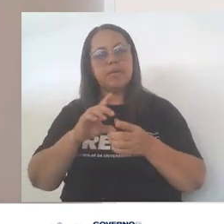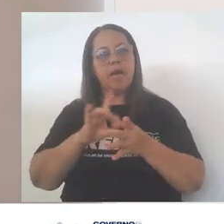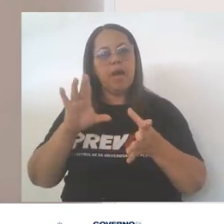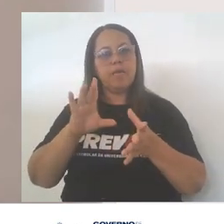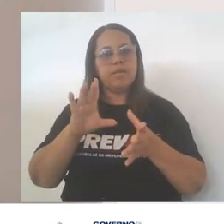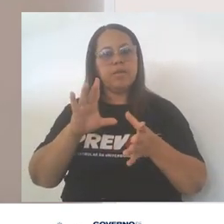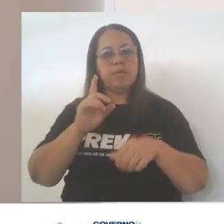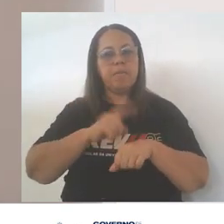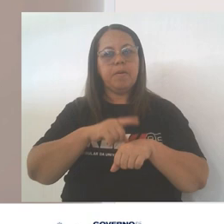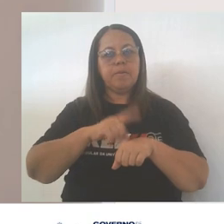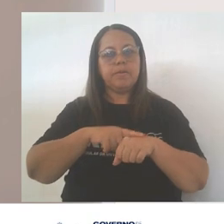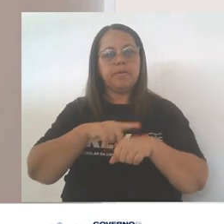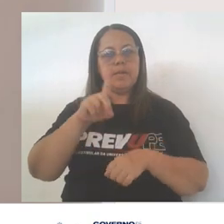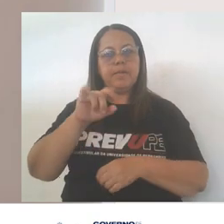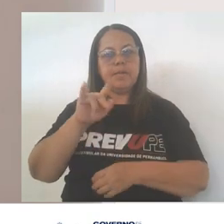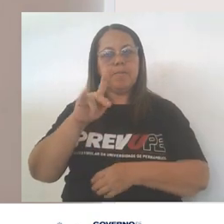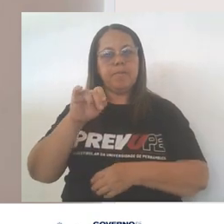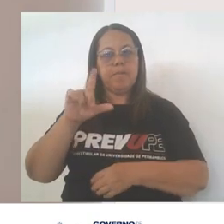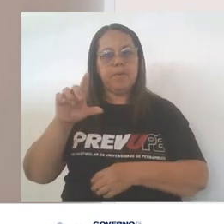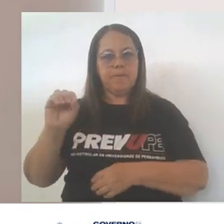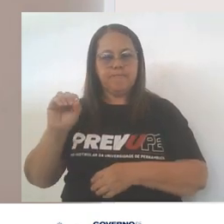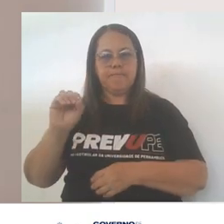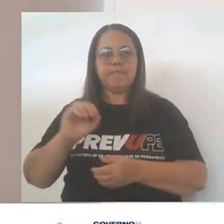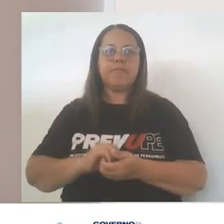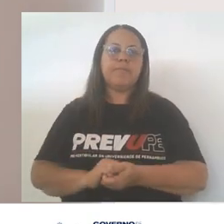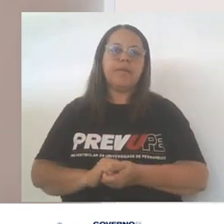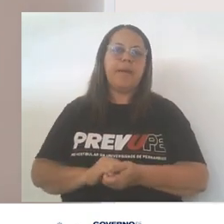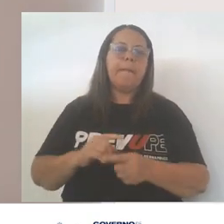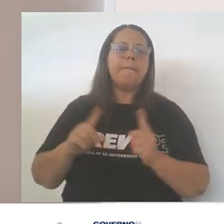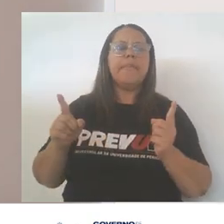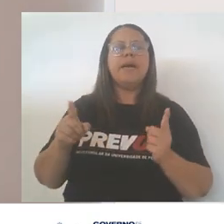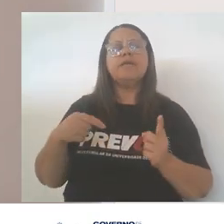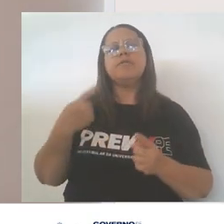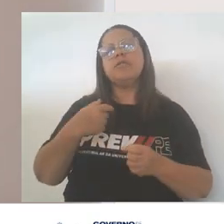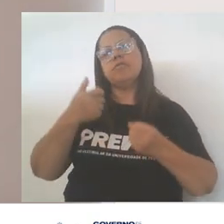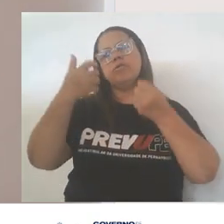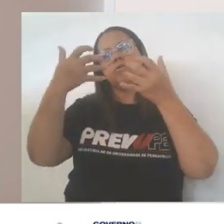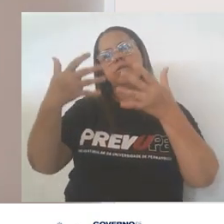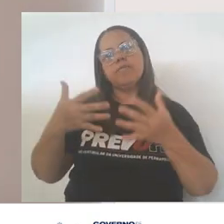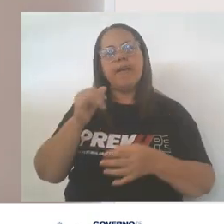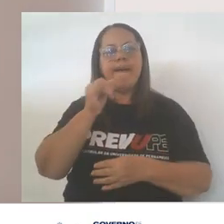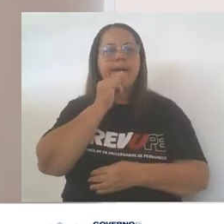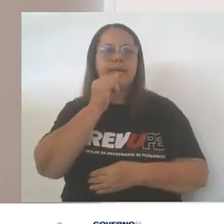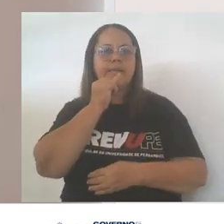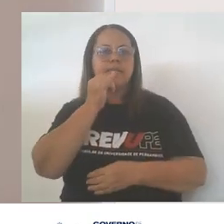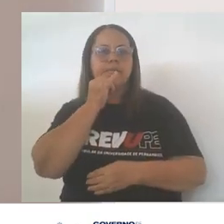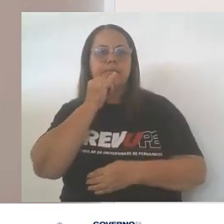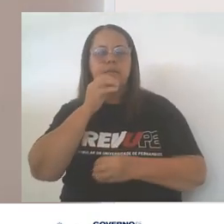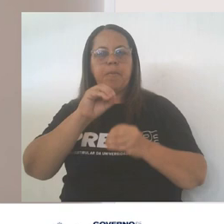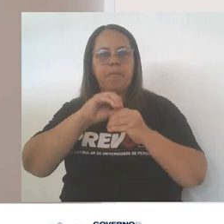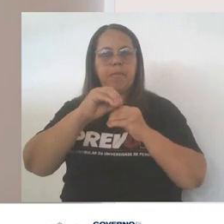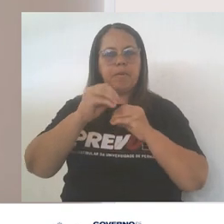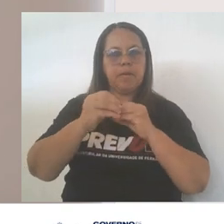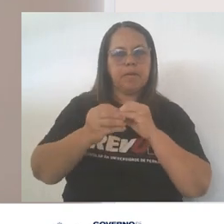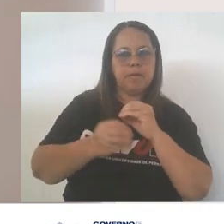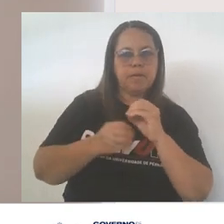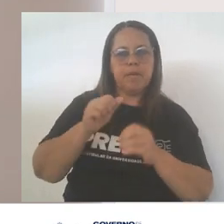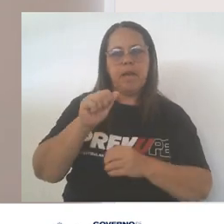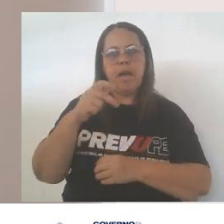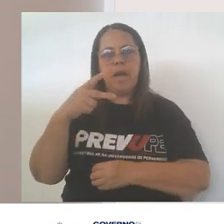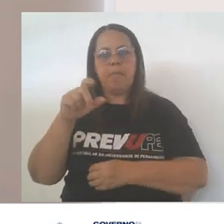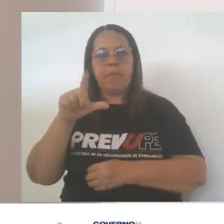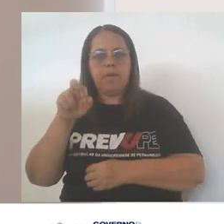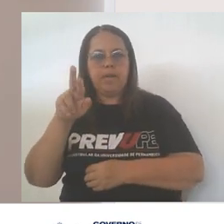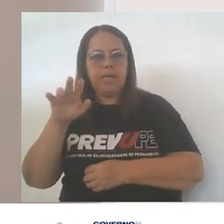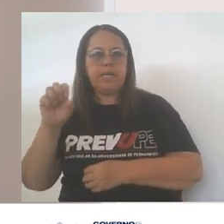de dipolo. Agora, nós discutiremos exemplos de moléculas apolares, como o caso do